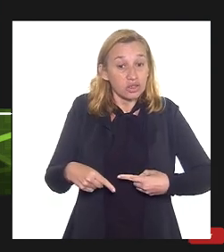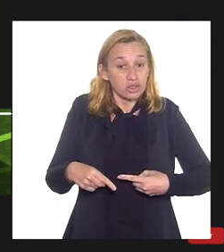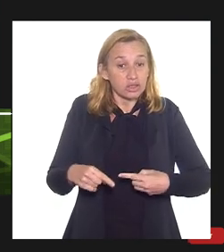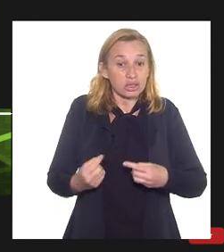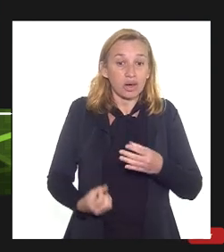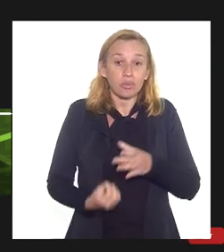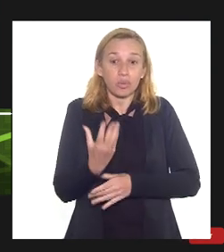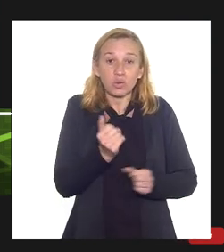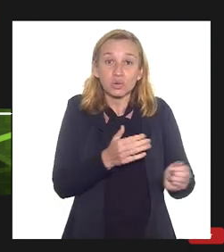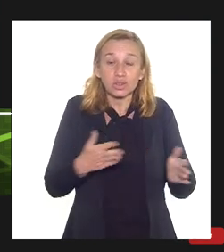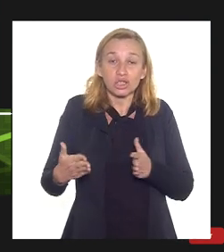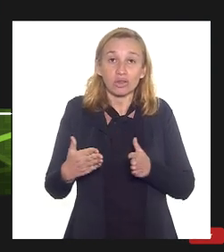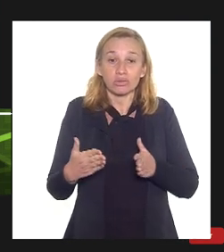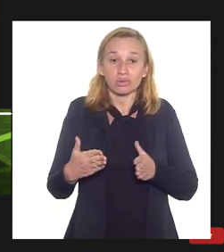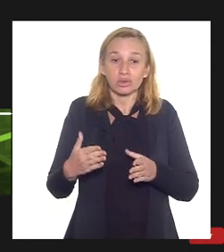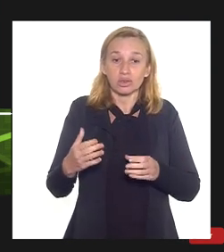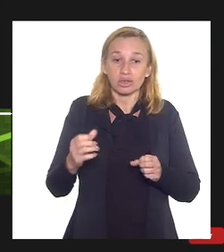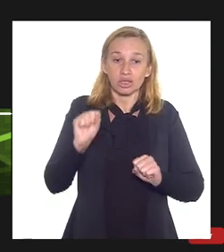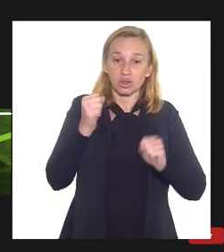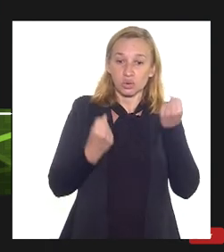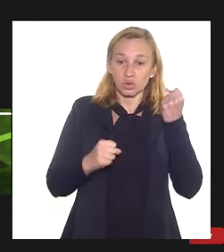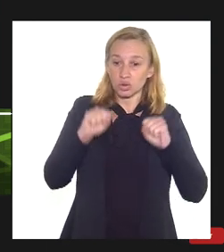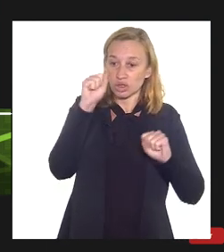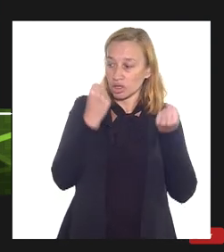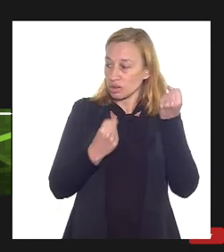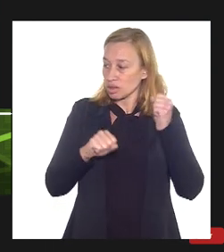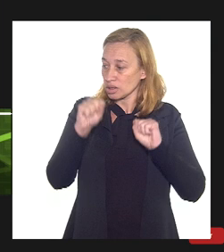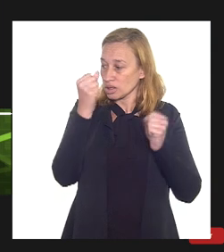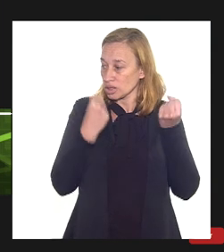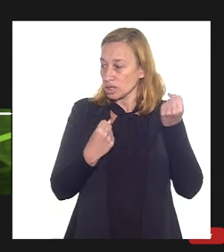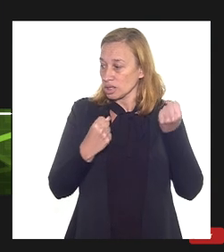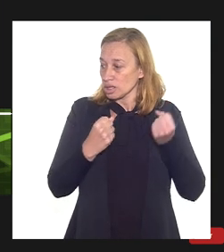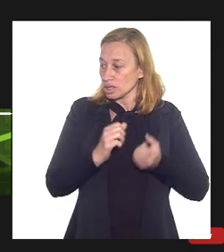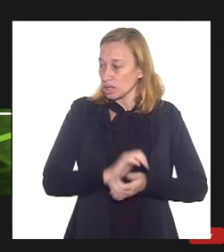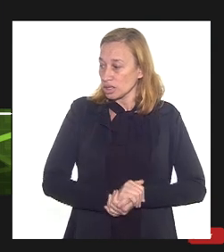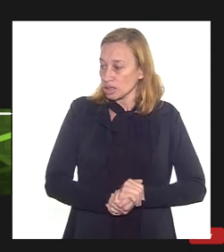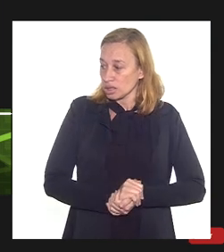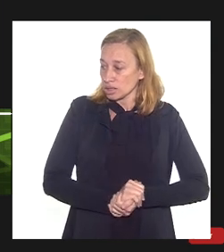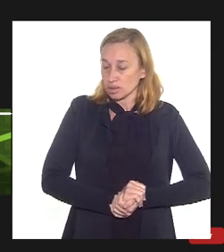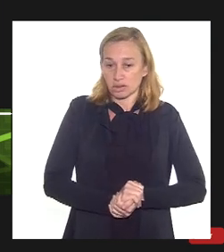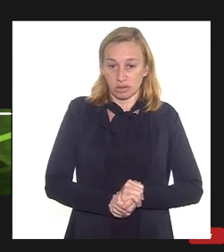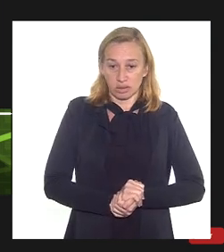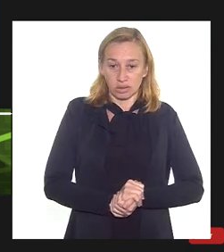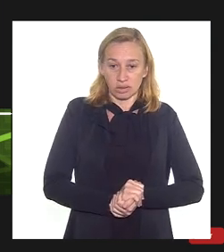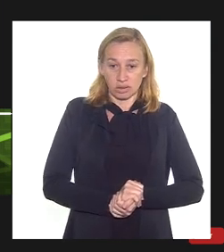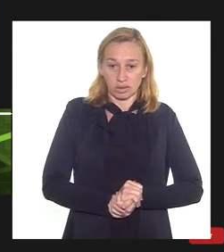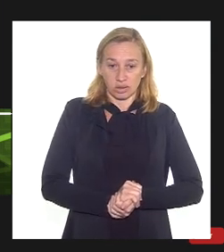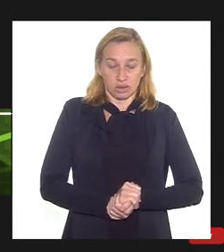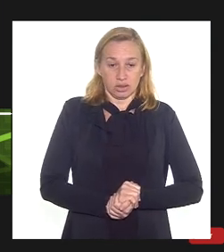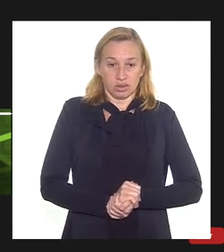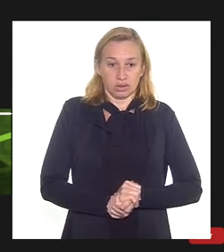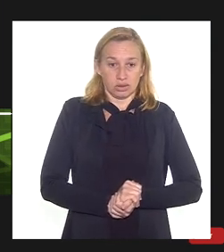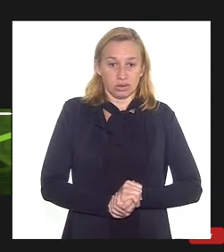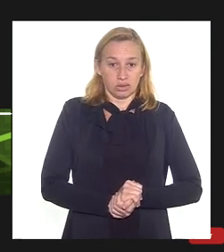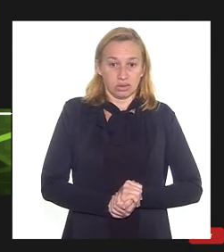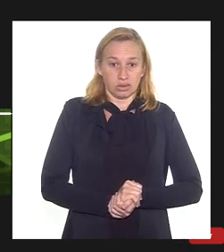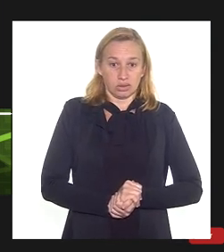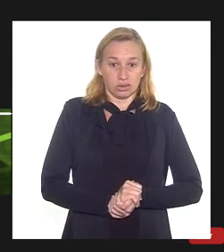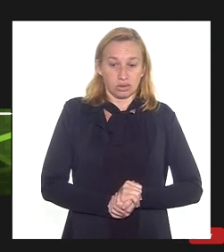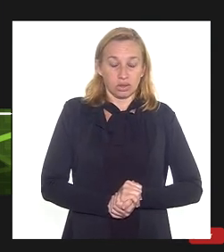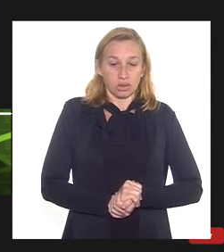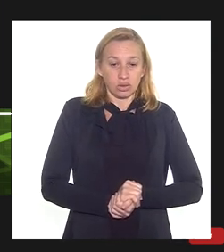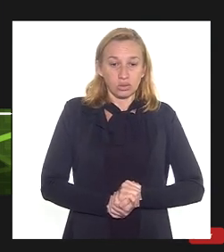produção industrial porque um reajustamento atregado ao câmbio ao câmbio